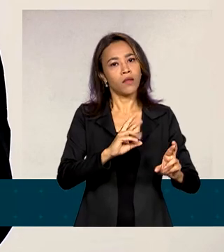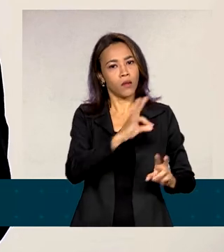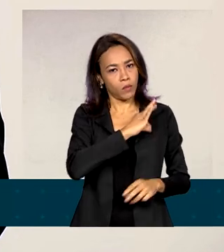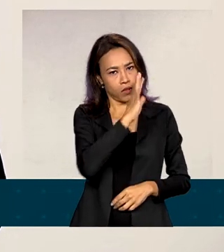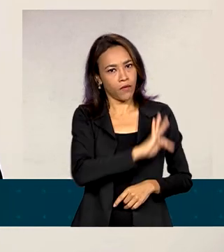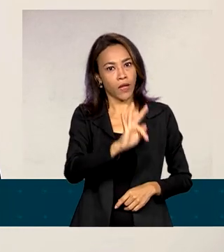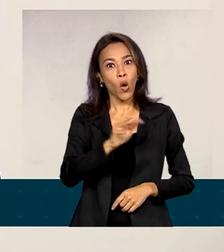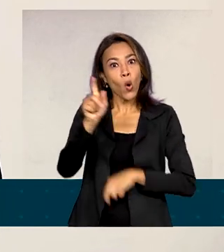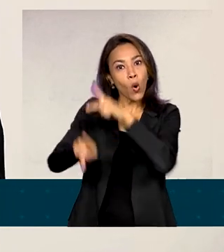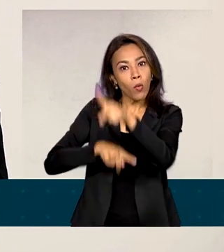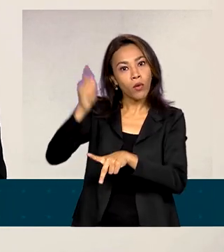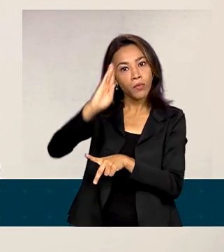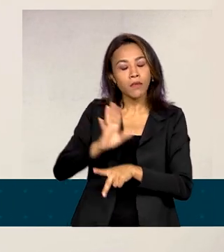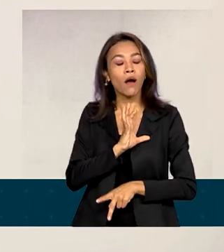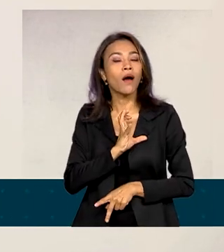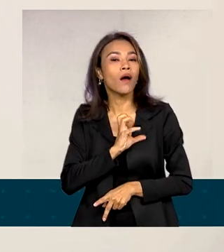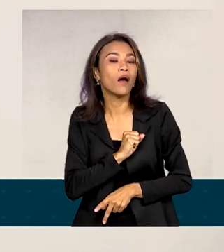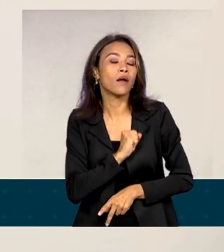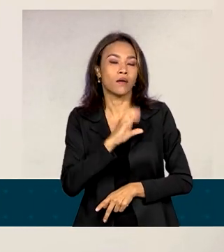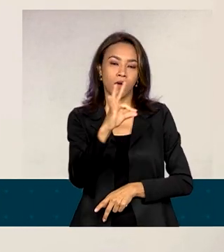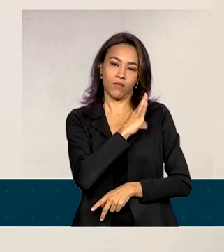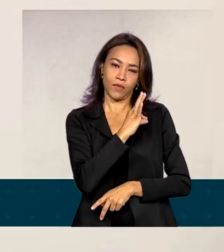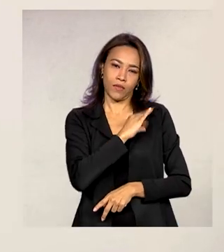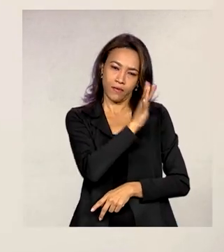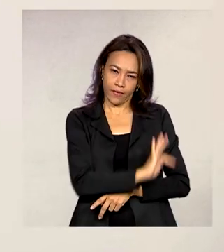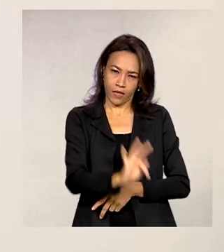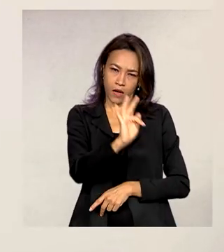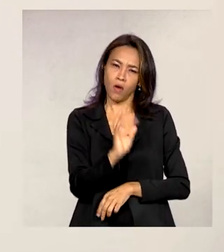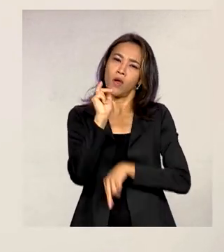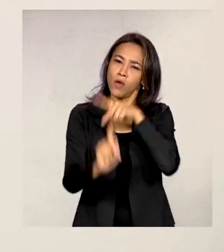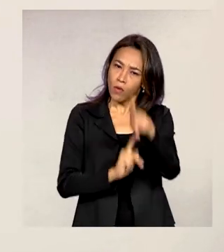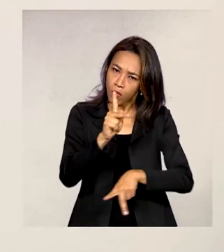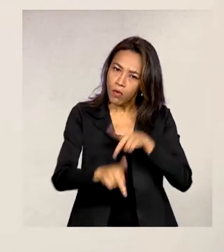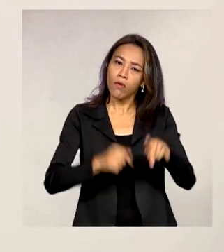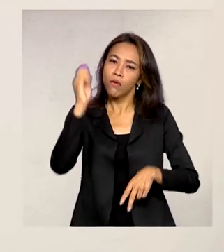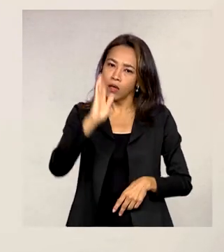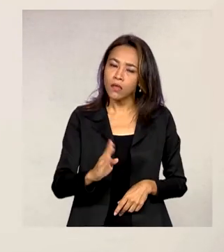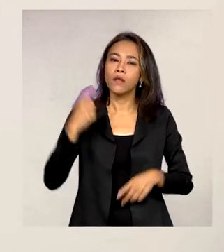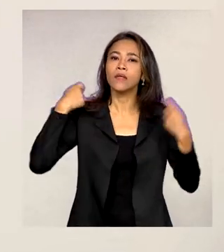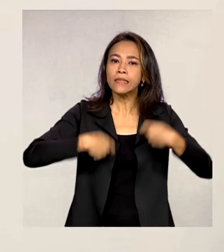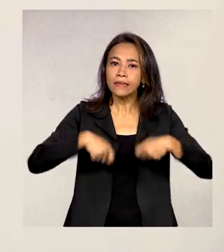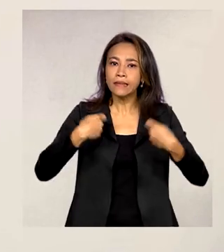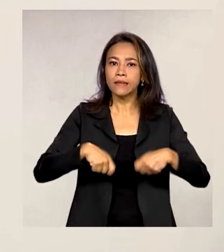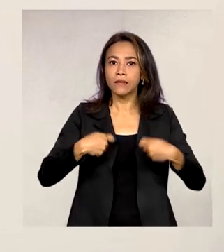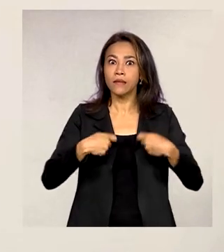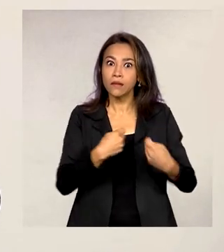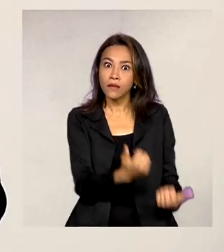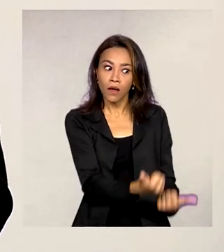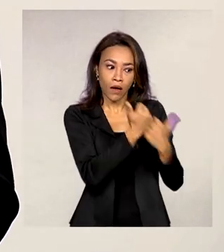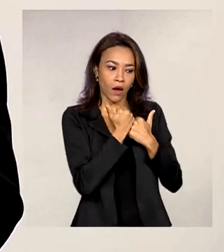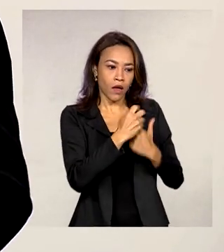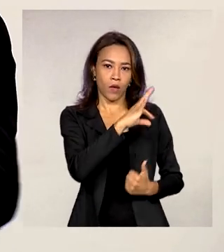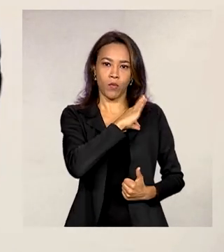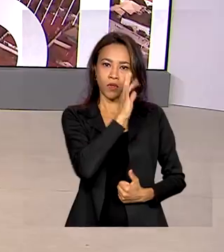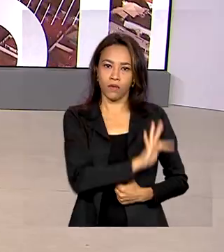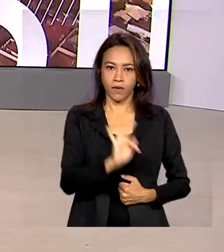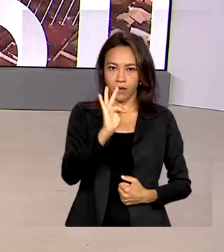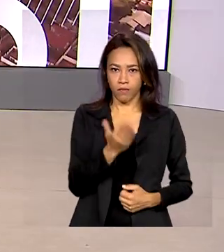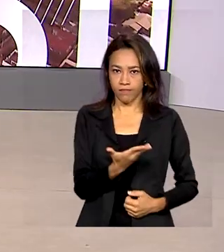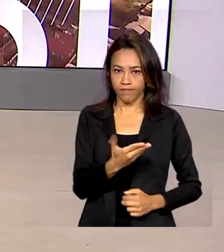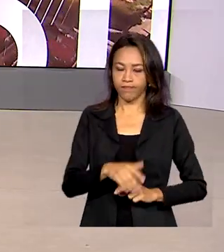brasileiro ama a Polícia Rodoviária Federal e o povo brasileiro precisa da Polícia Rodoviária Federal.